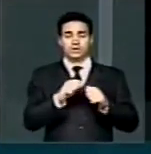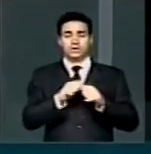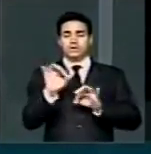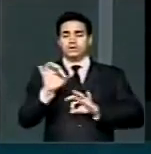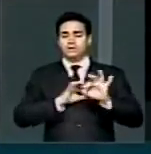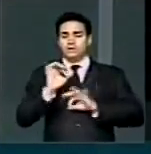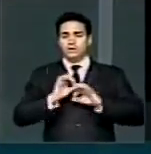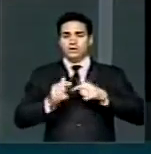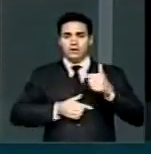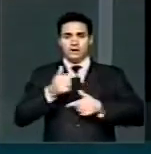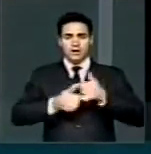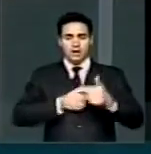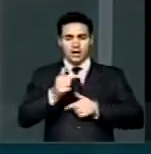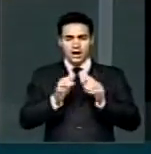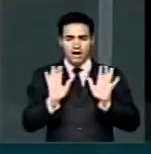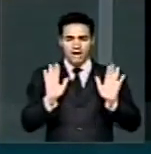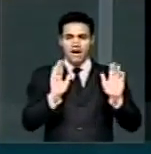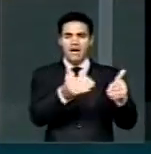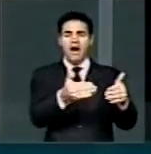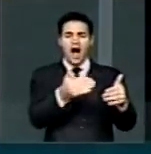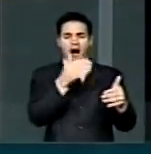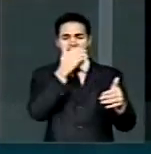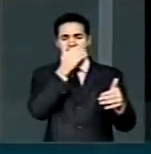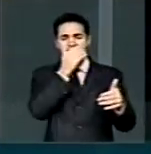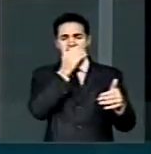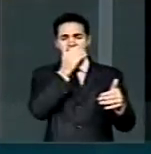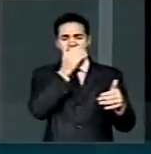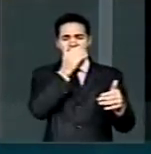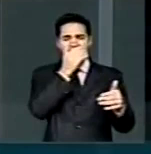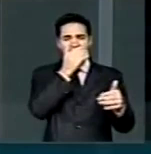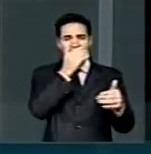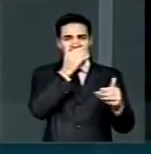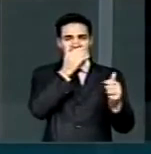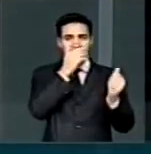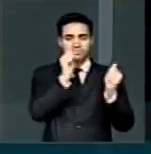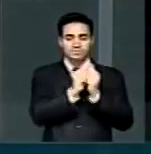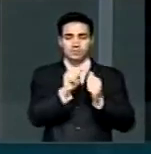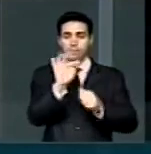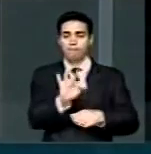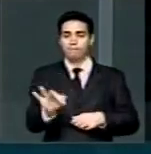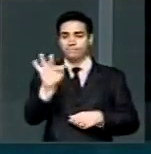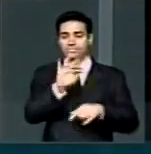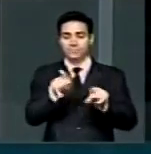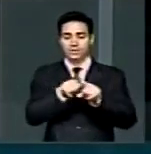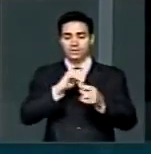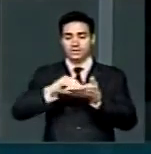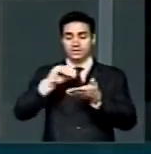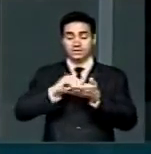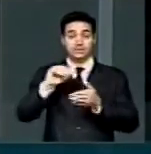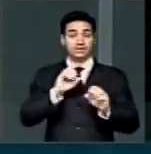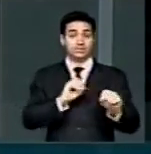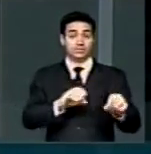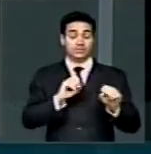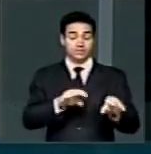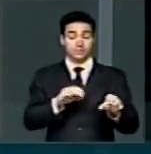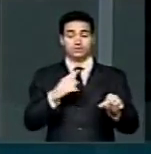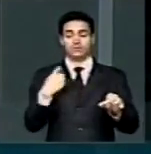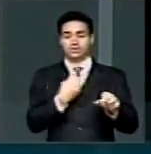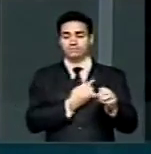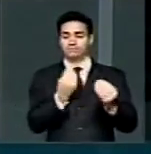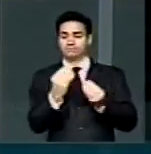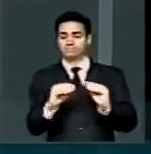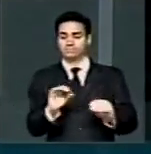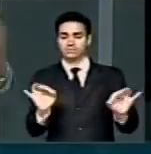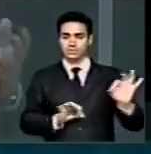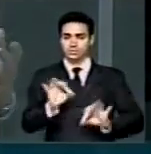muito específico junto com a Federação e a Secretaria de Educação e formulamos um